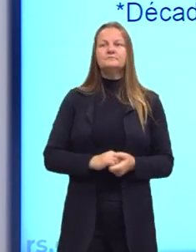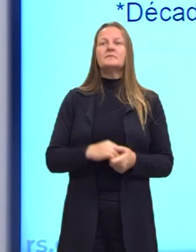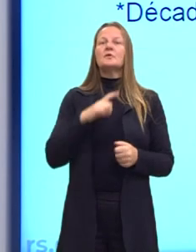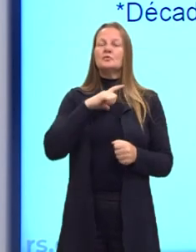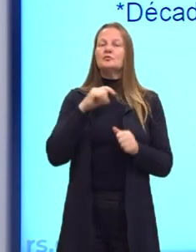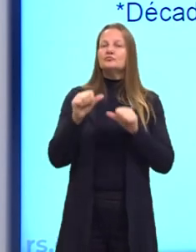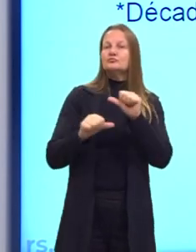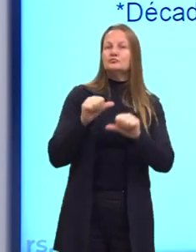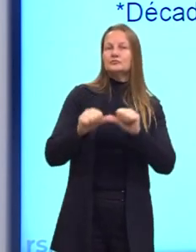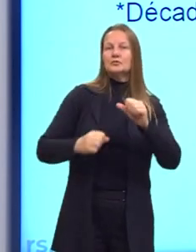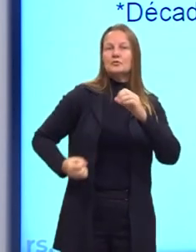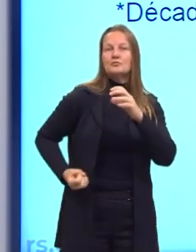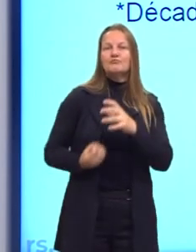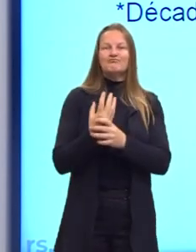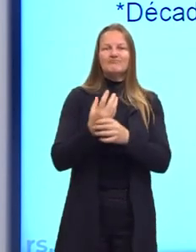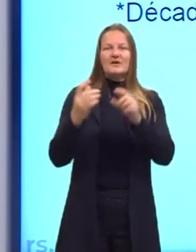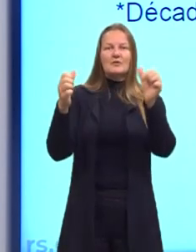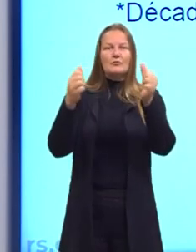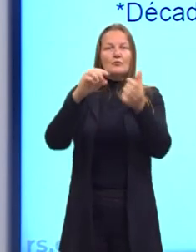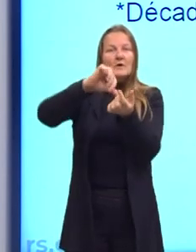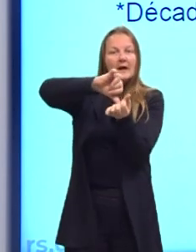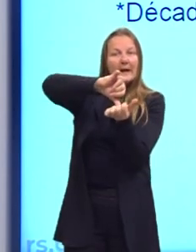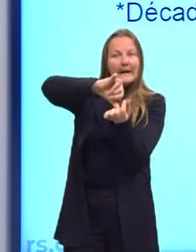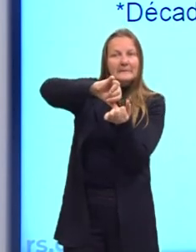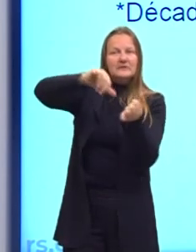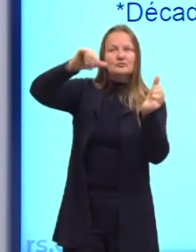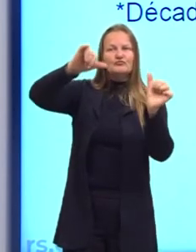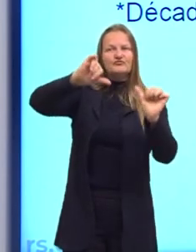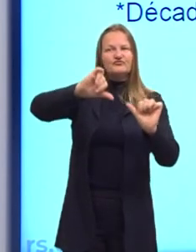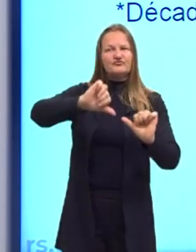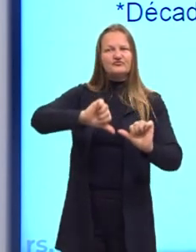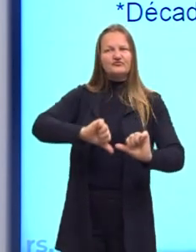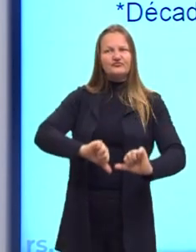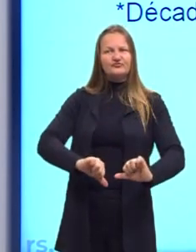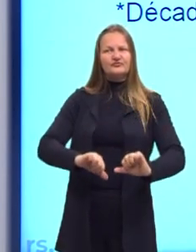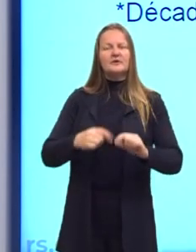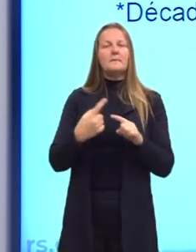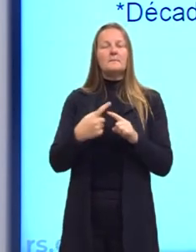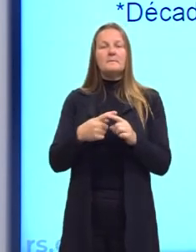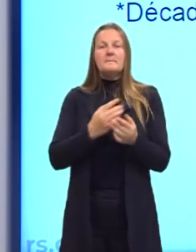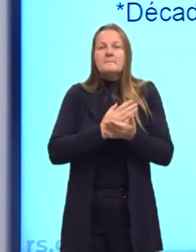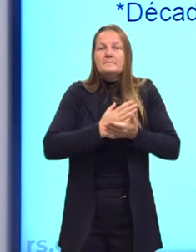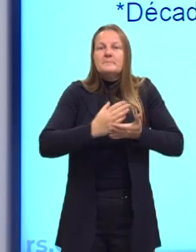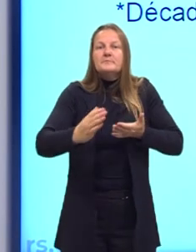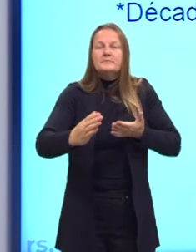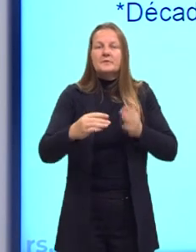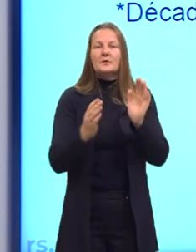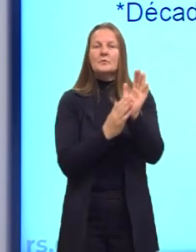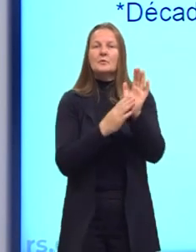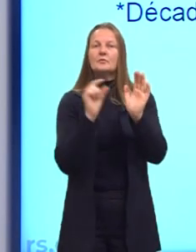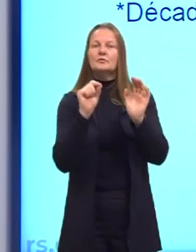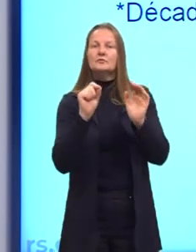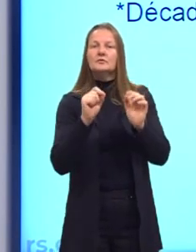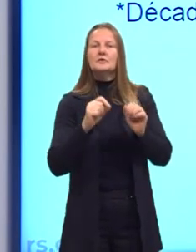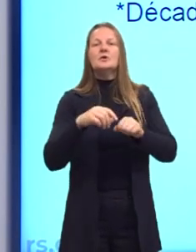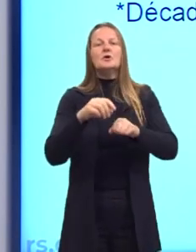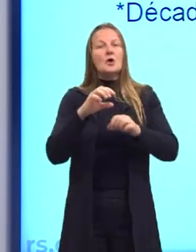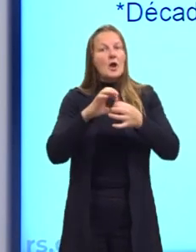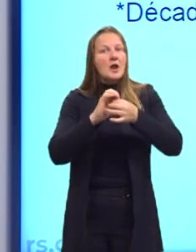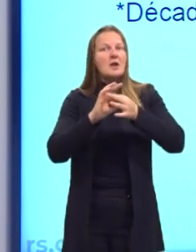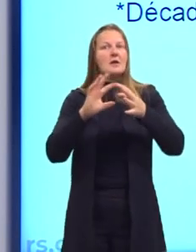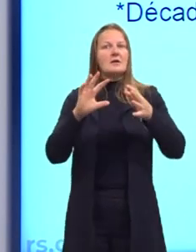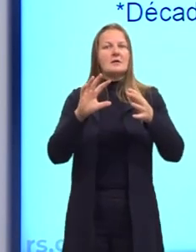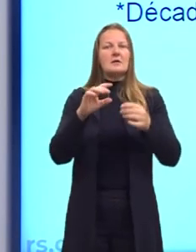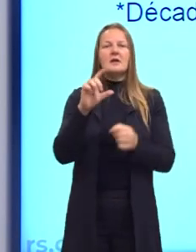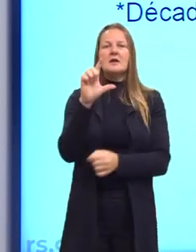gerou uma crise no capitalismo. Nós vamos ver essa crise no capitalismo. E aí, a partir daí, então, que se propõe o liberalismo social.